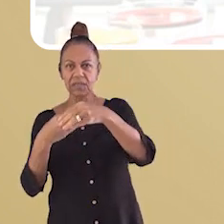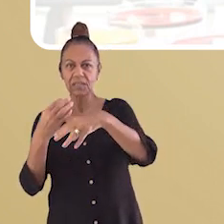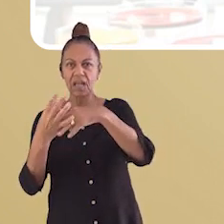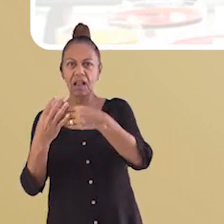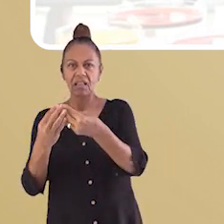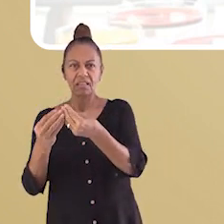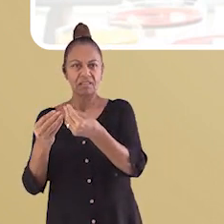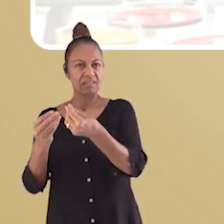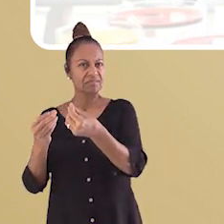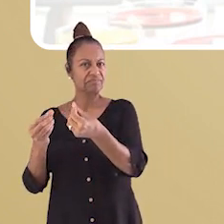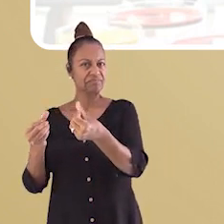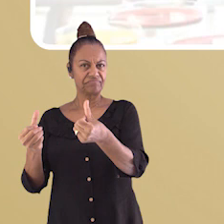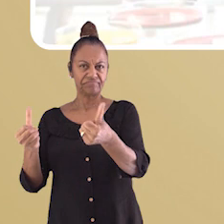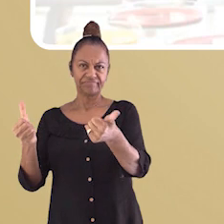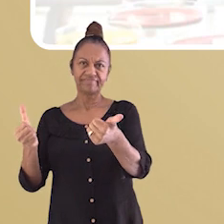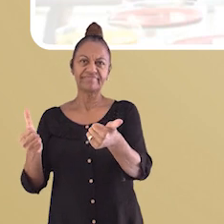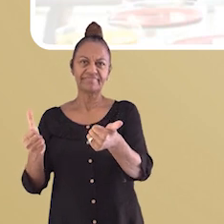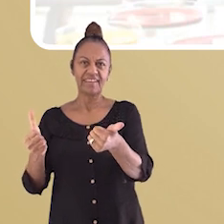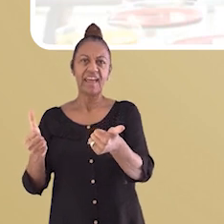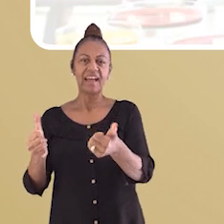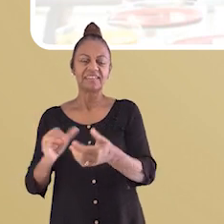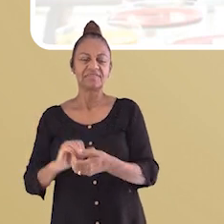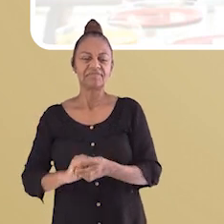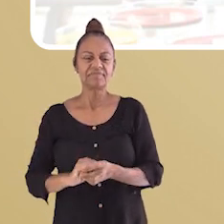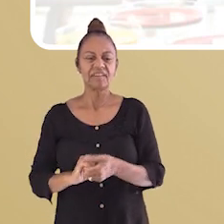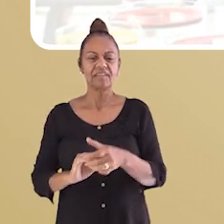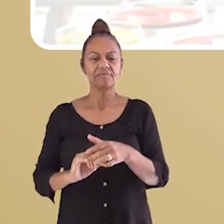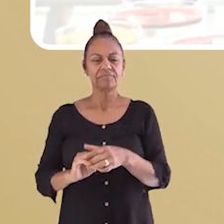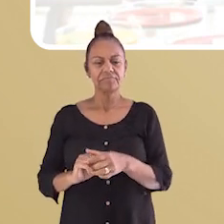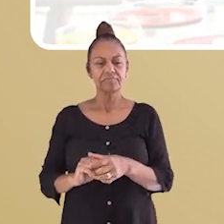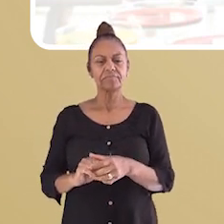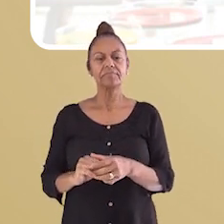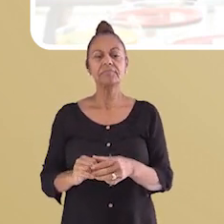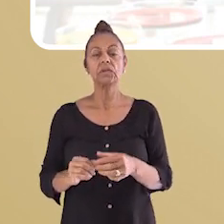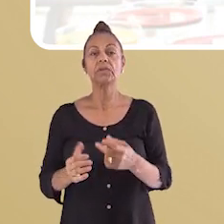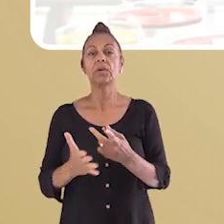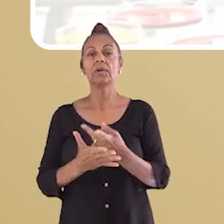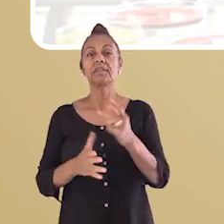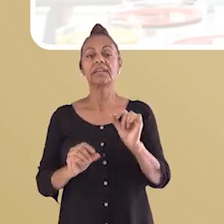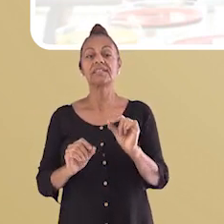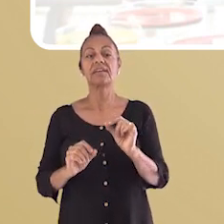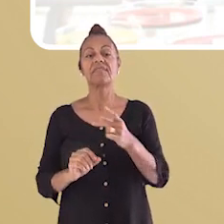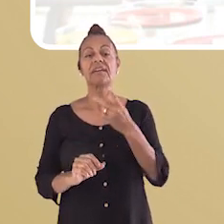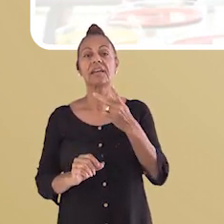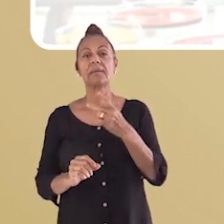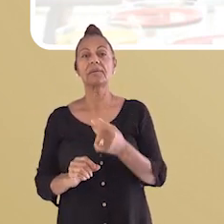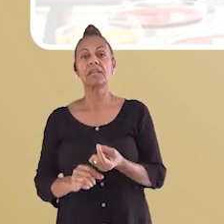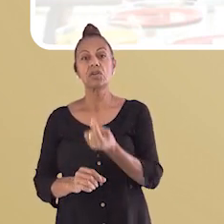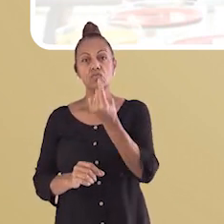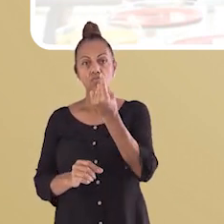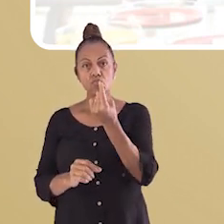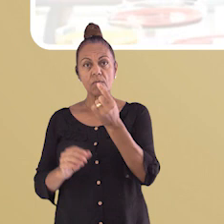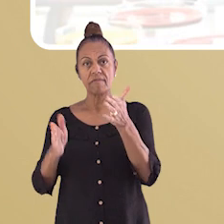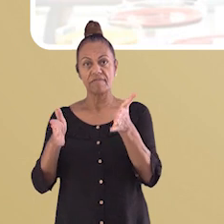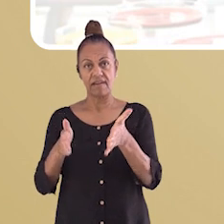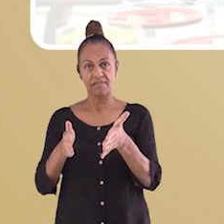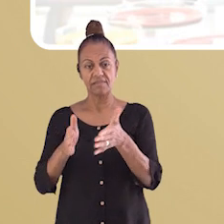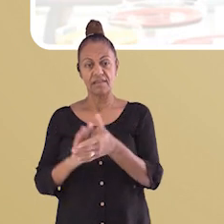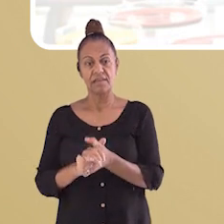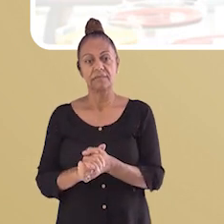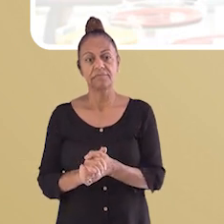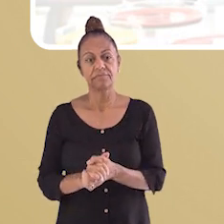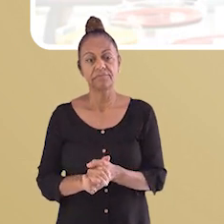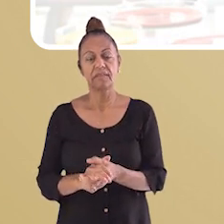identificar a presença de mais de uma substância. Vemos apenas uma porção. Quando isso acontece, dizemos que há apenas uma fase.